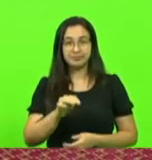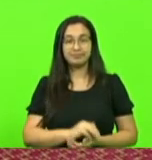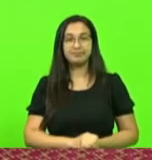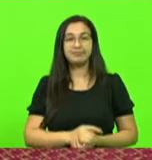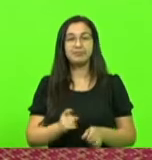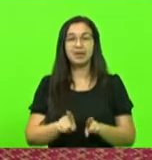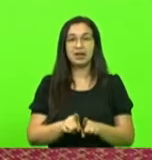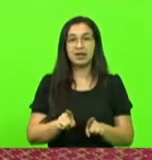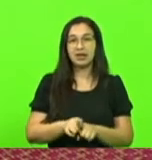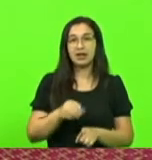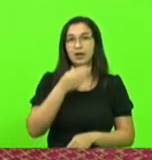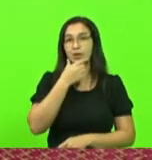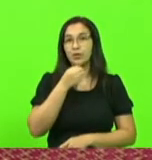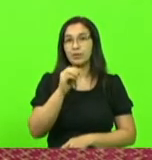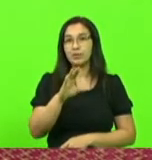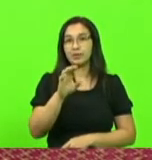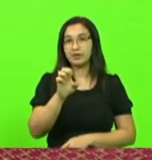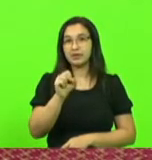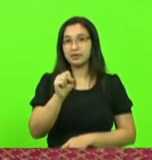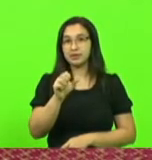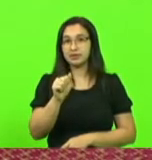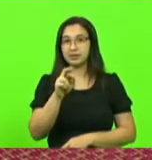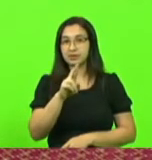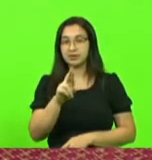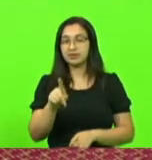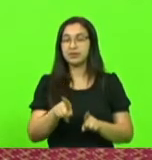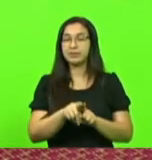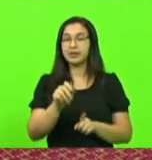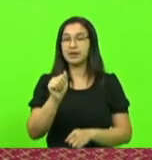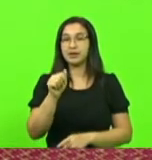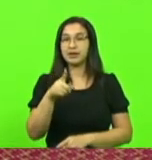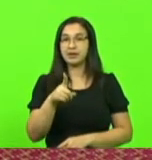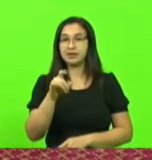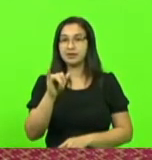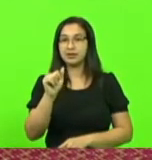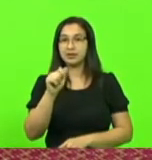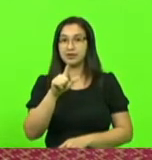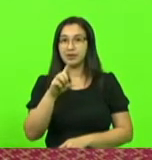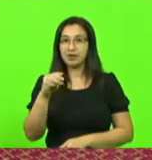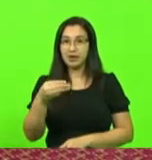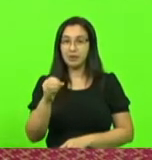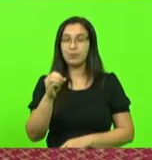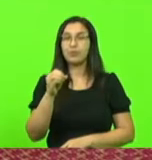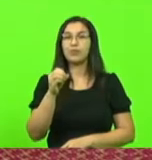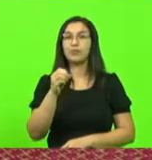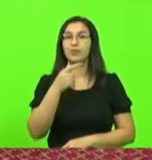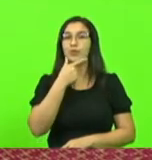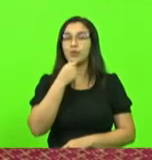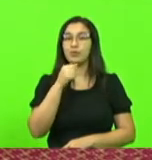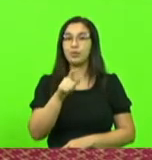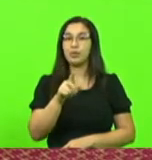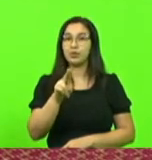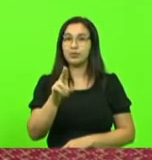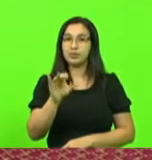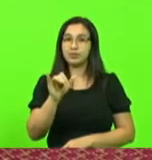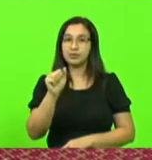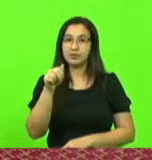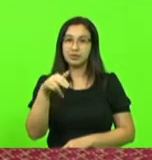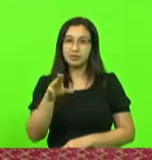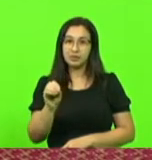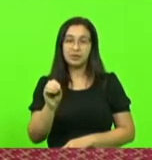César de Paula, o Adialmo Carneiro, também vereador, o Luciano Mique, também